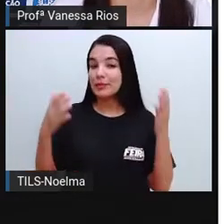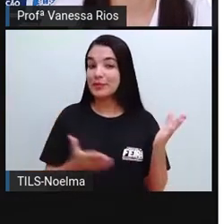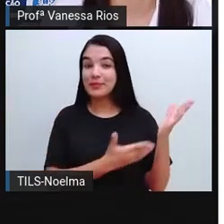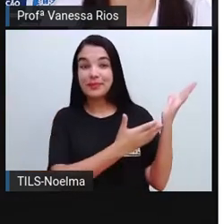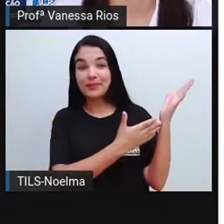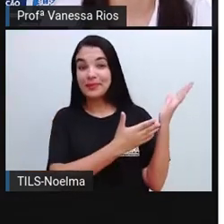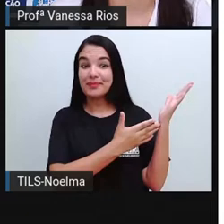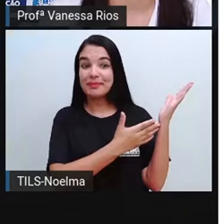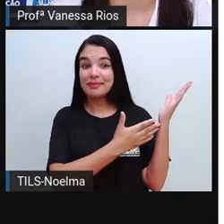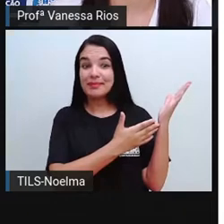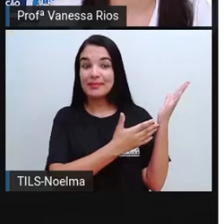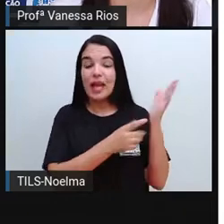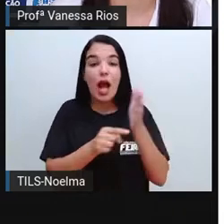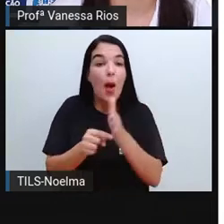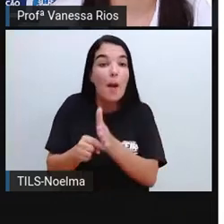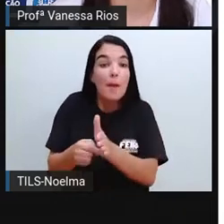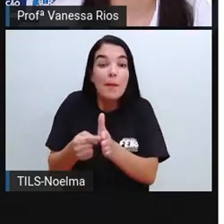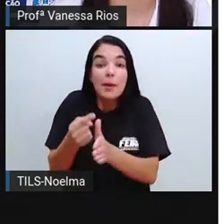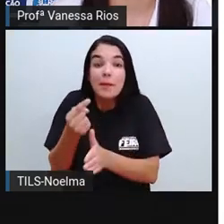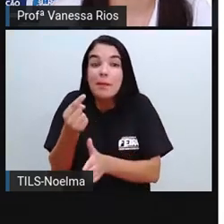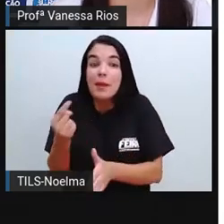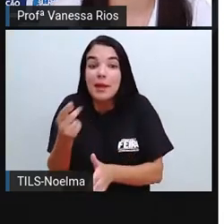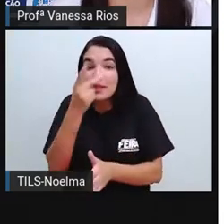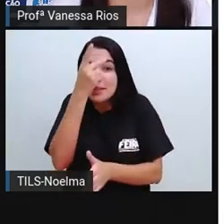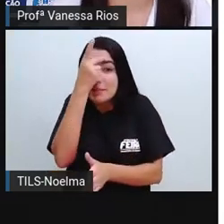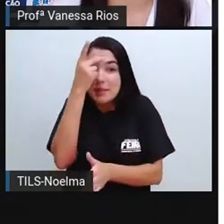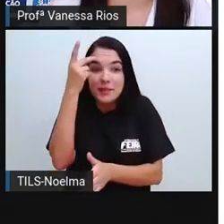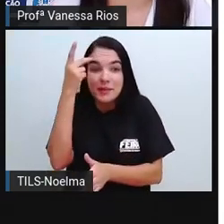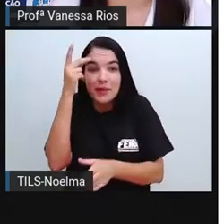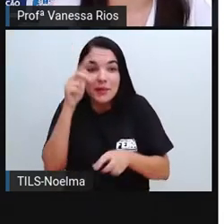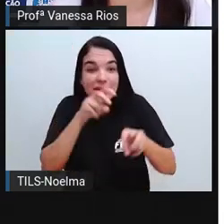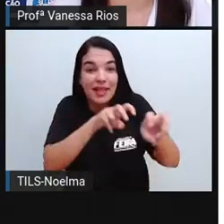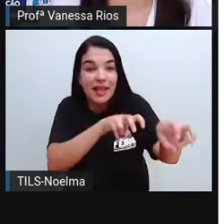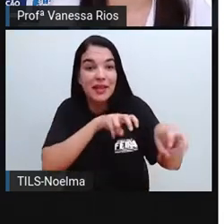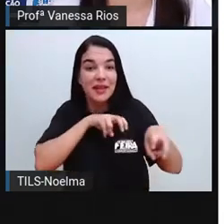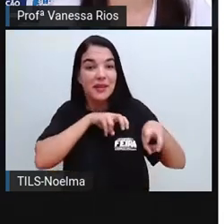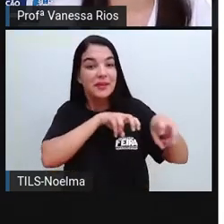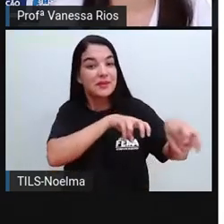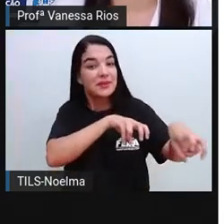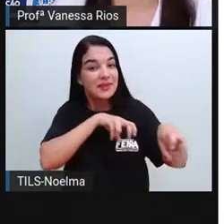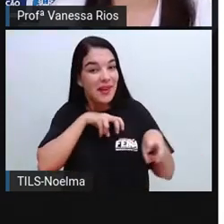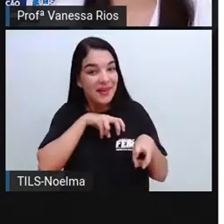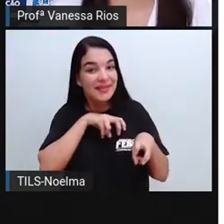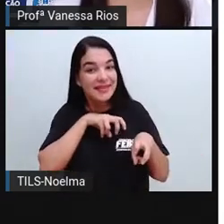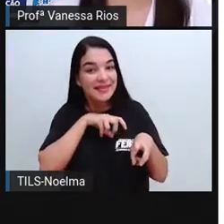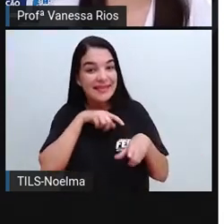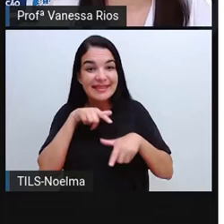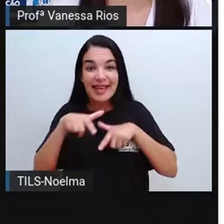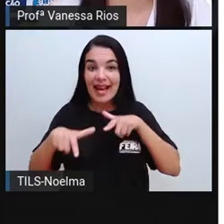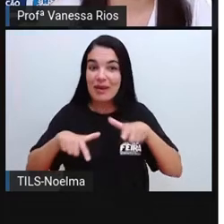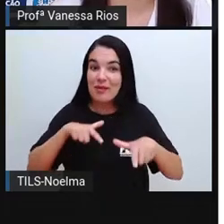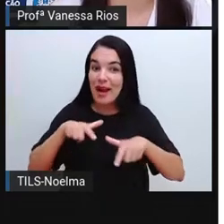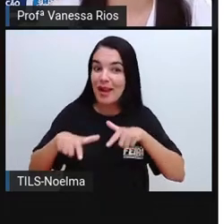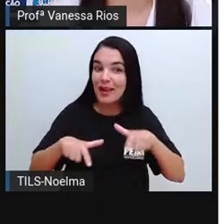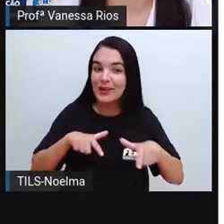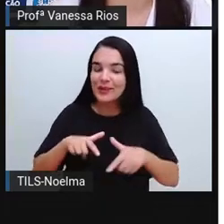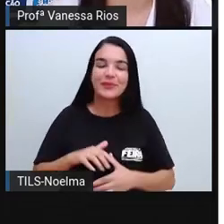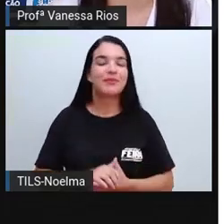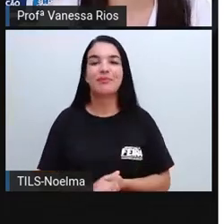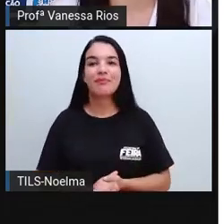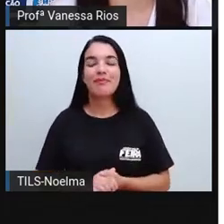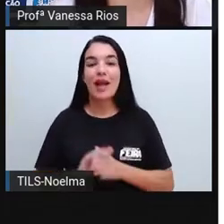estudar sobre os primeiros agricultores. Olhem só, a gente já vem, né?